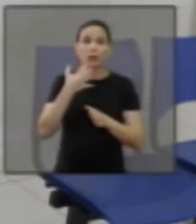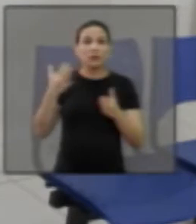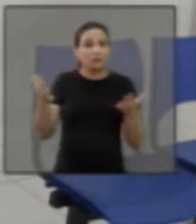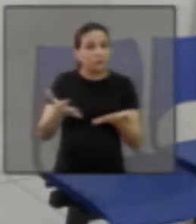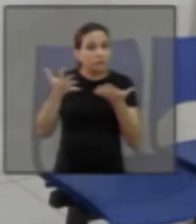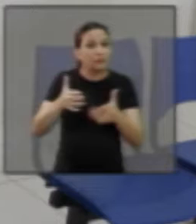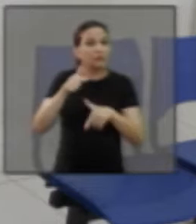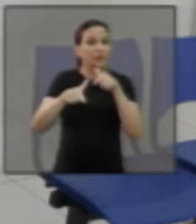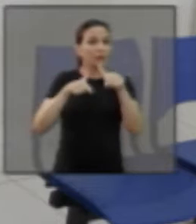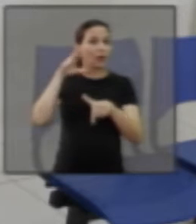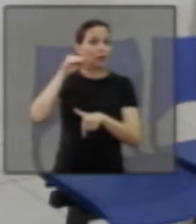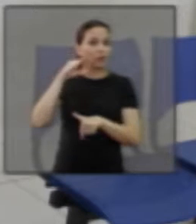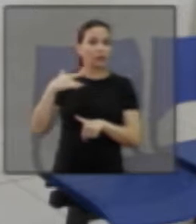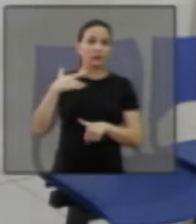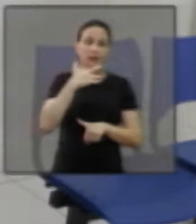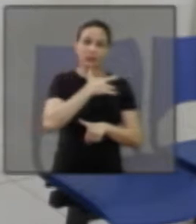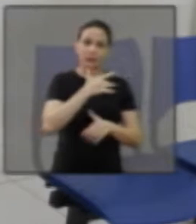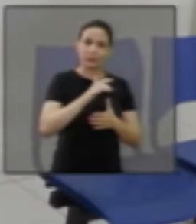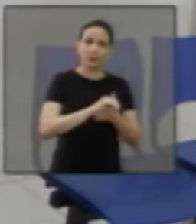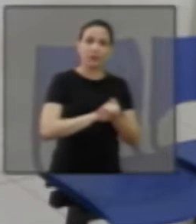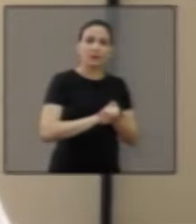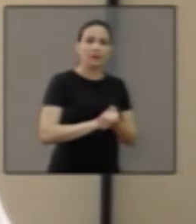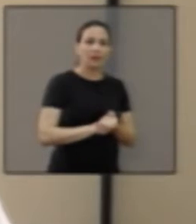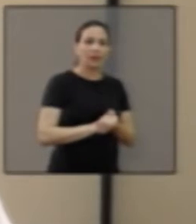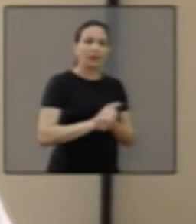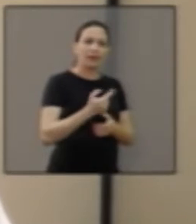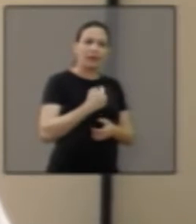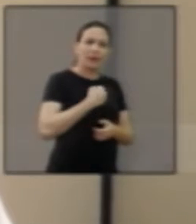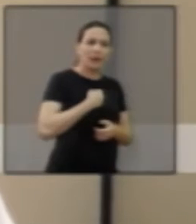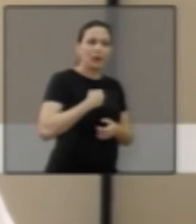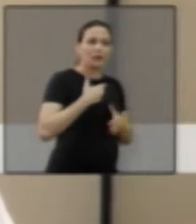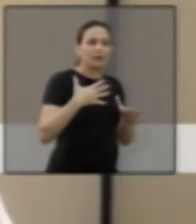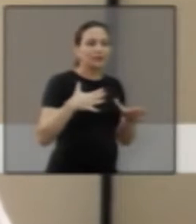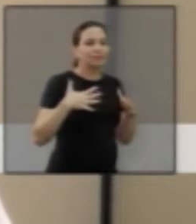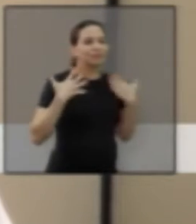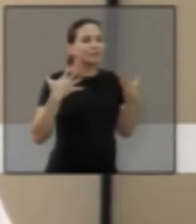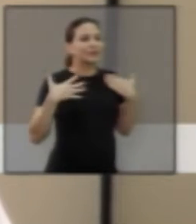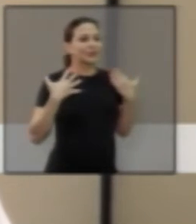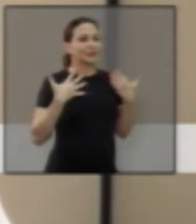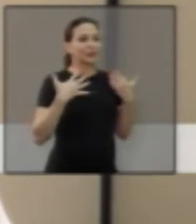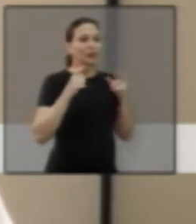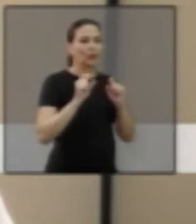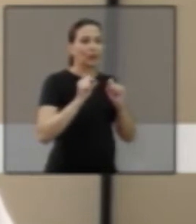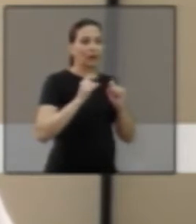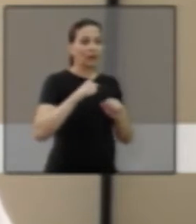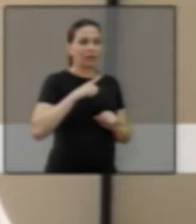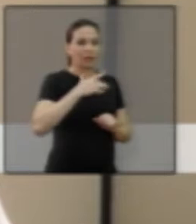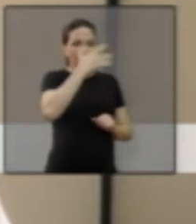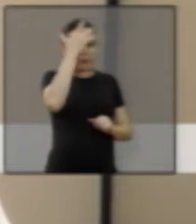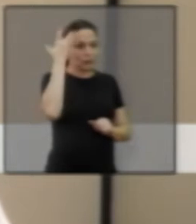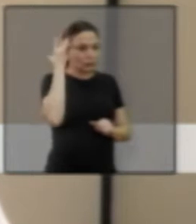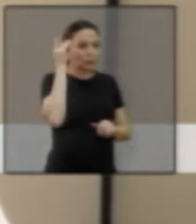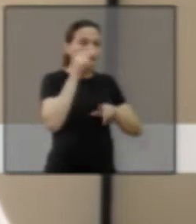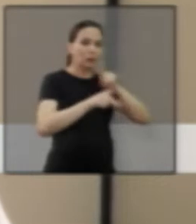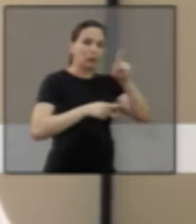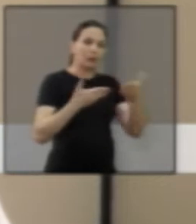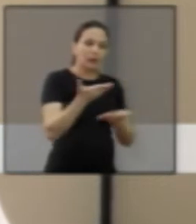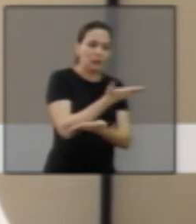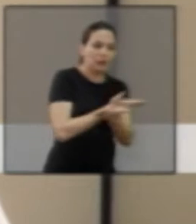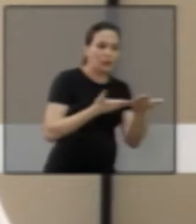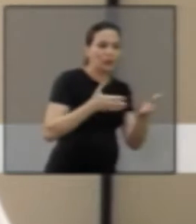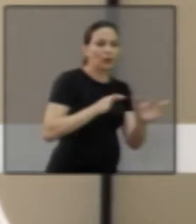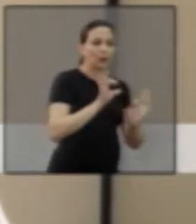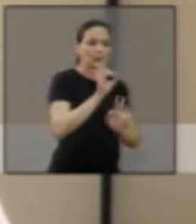Municipal conheceu a iniciativa das servidoras. Para mim foi uma surpresa muito grande de ainda achar a